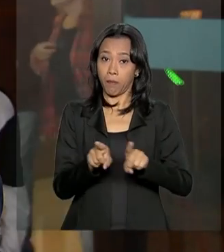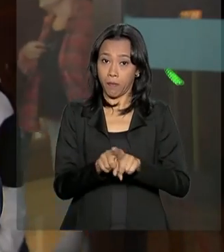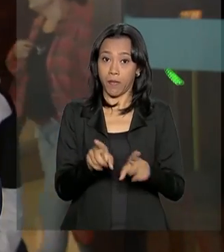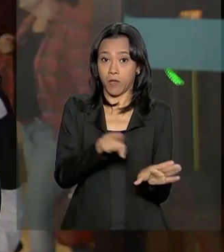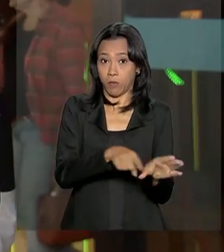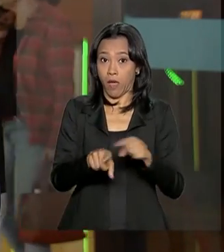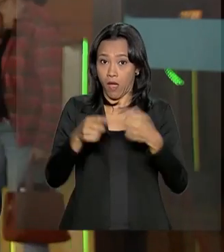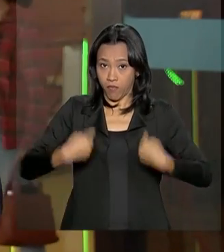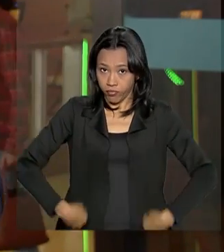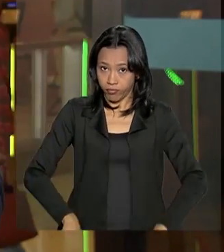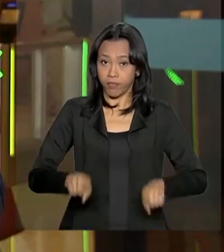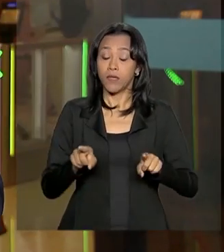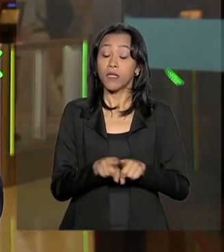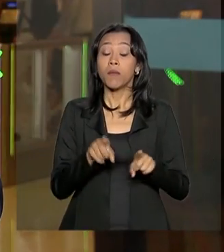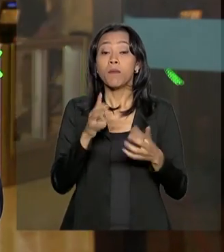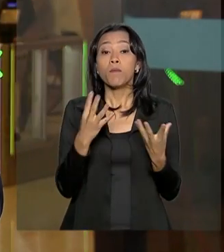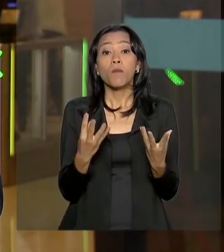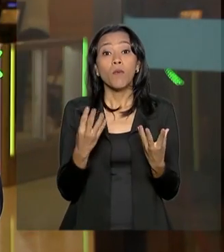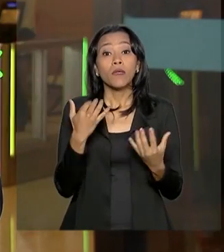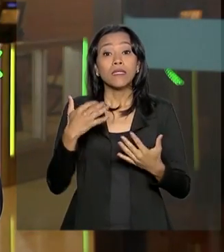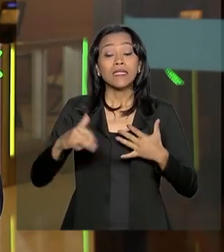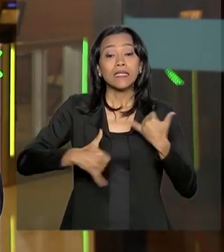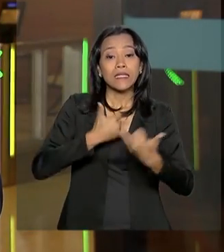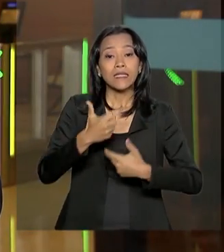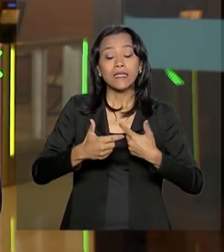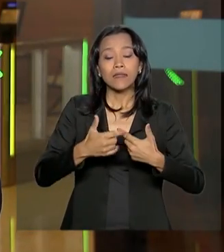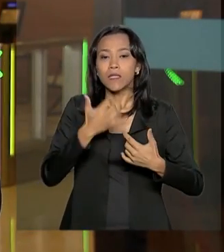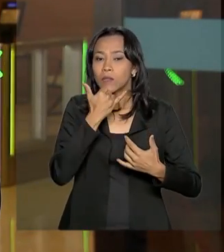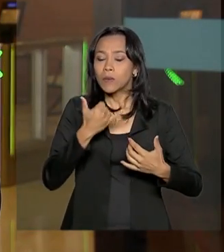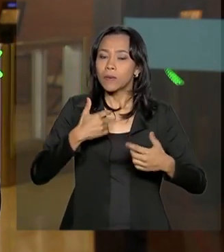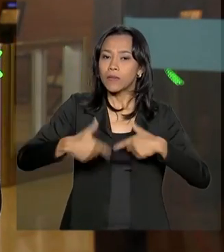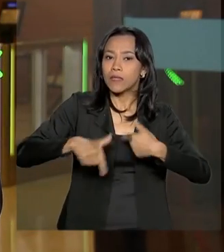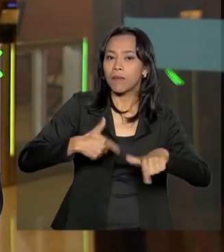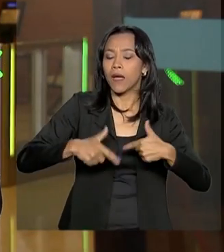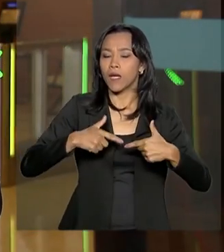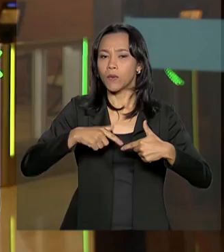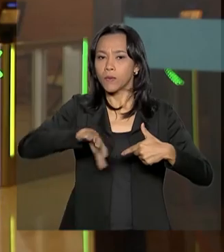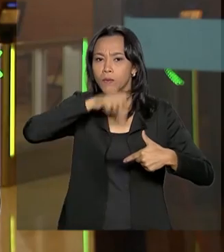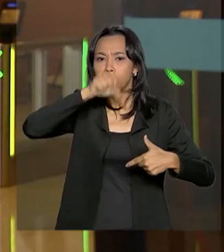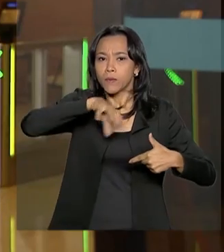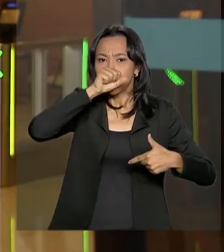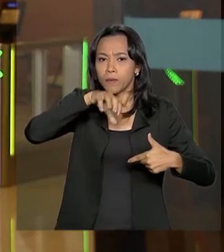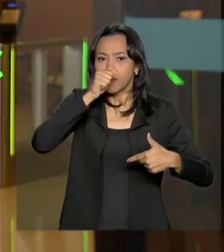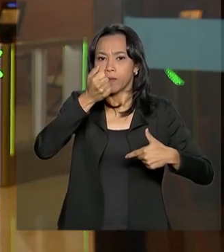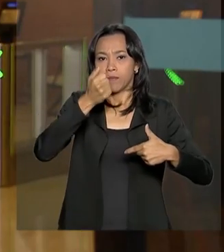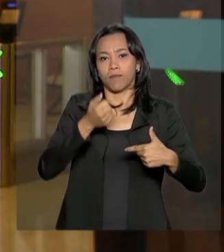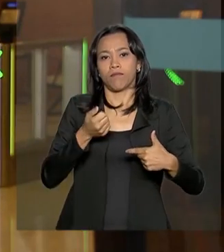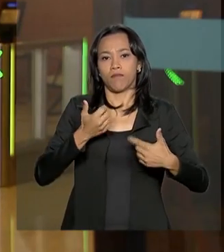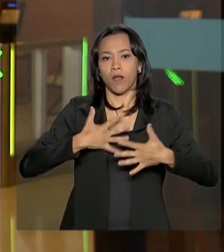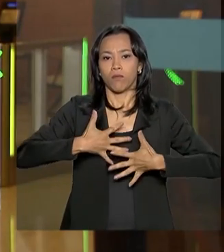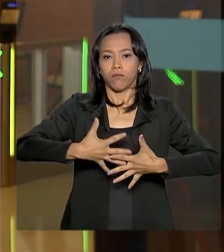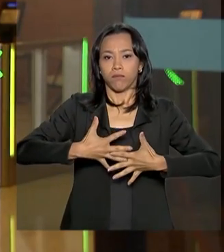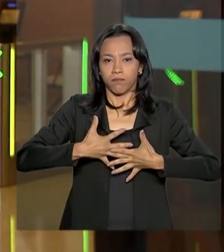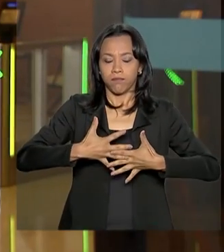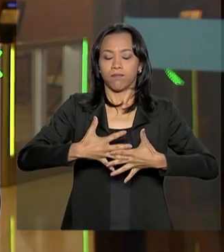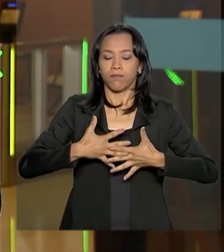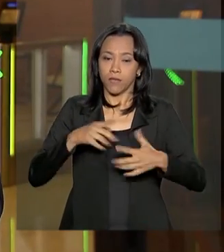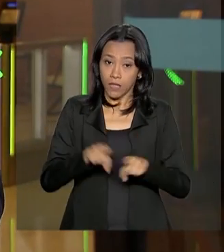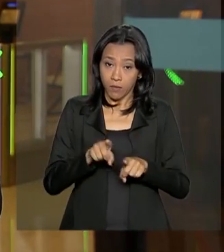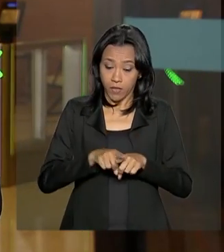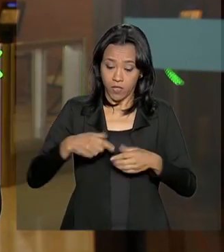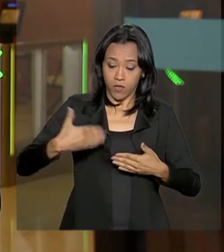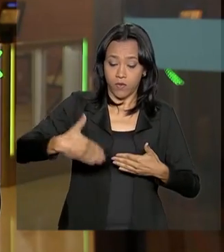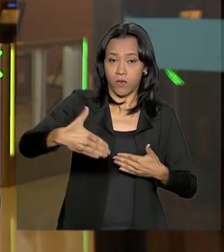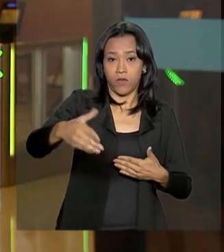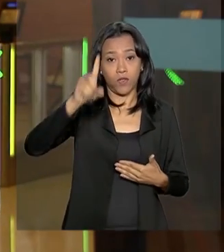fisioterapia respiratória, que é importante para a dissipação de líquidos. Nas próximas horas, nos próximos dias,